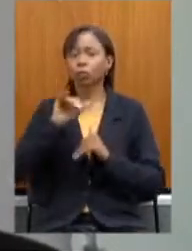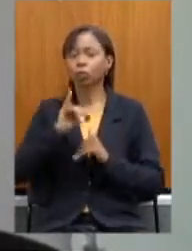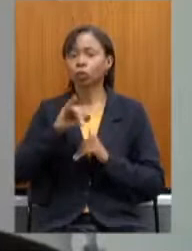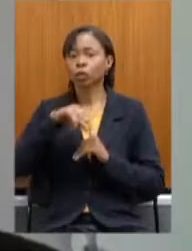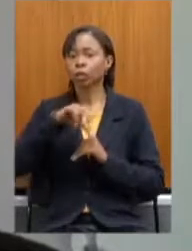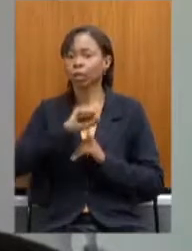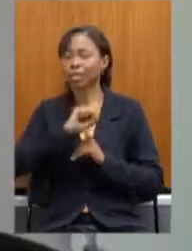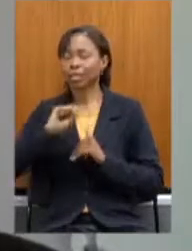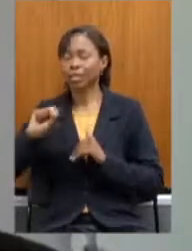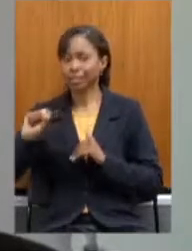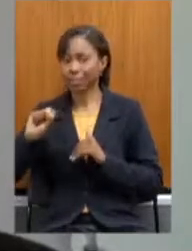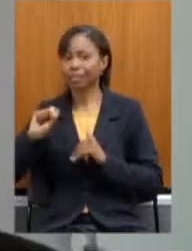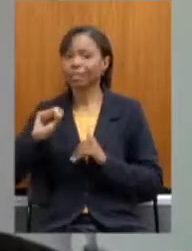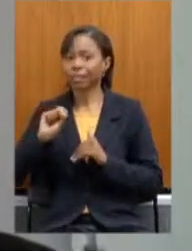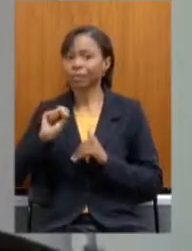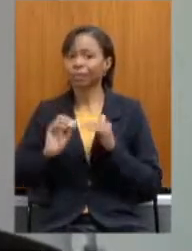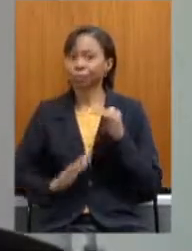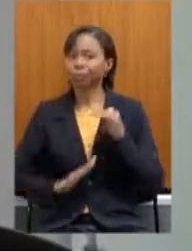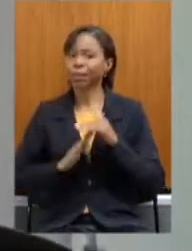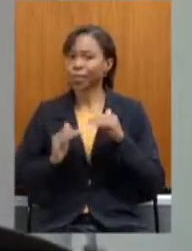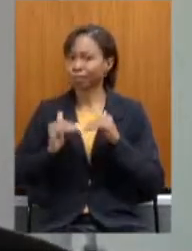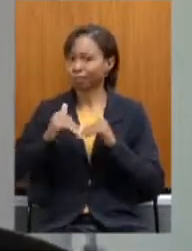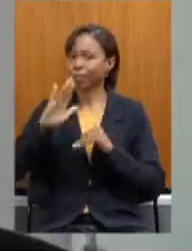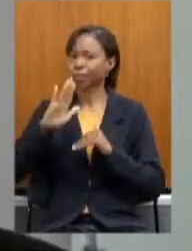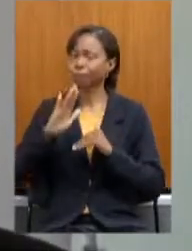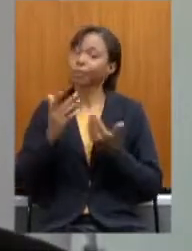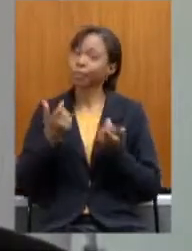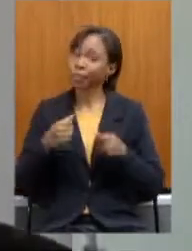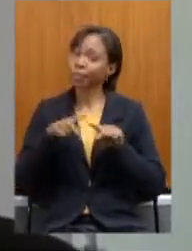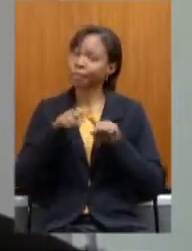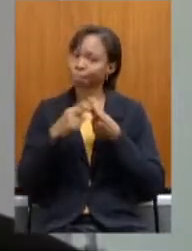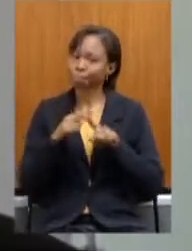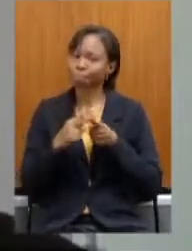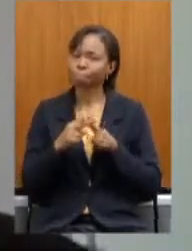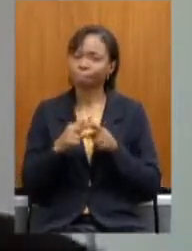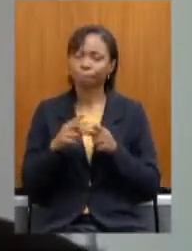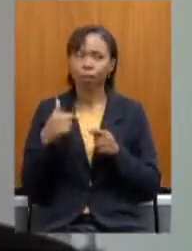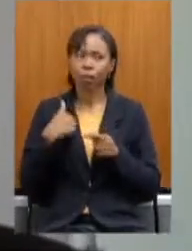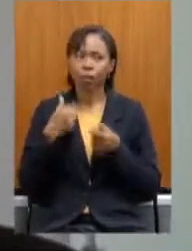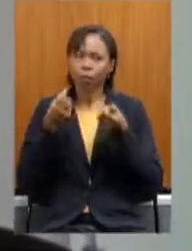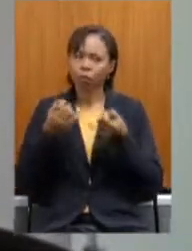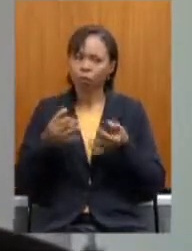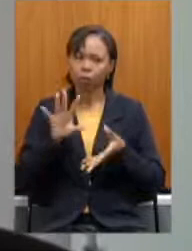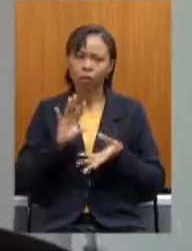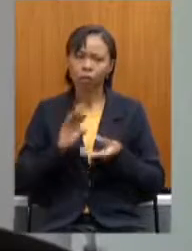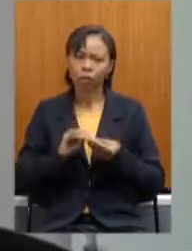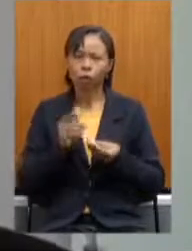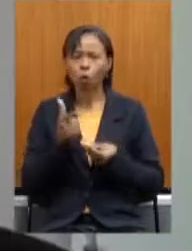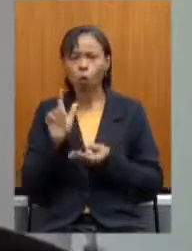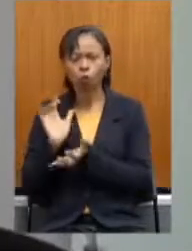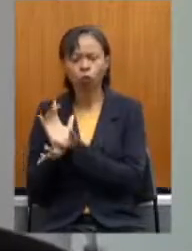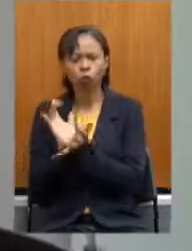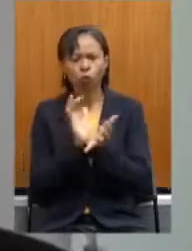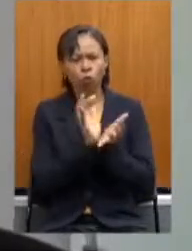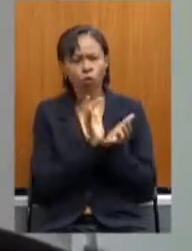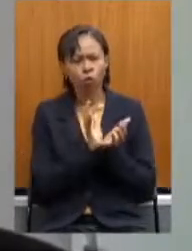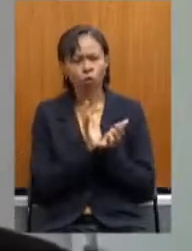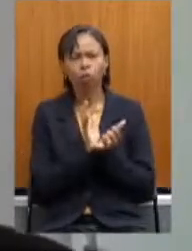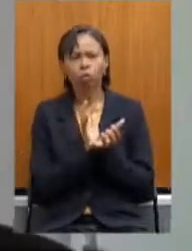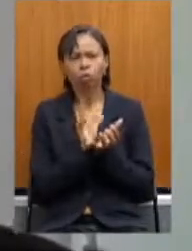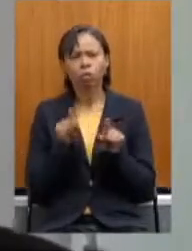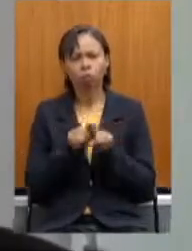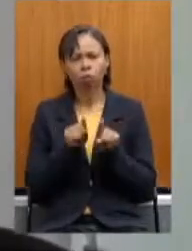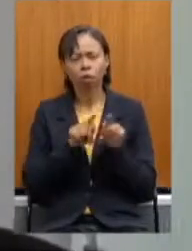isso é algo que precisa ser corrigido. Essas eram as minhas considerações, acredito que outras categorias têm mais a somar,